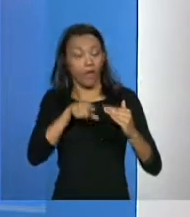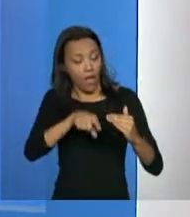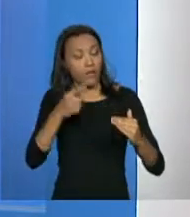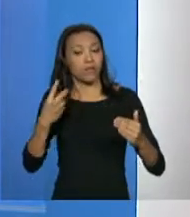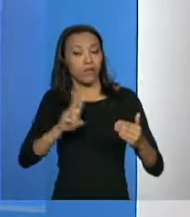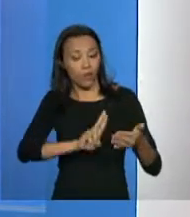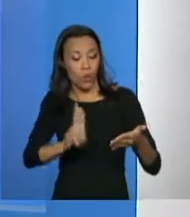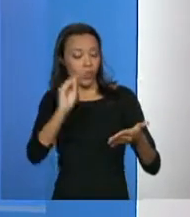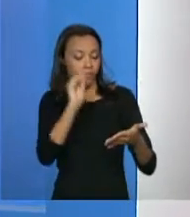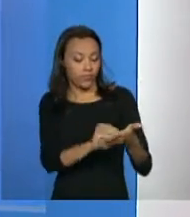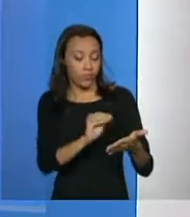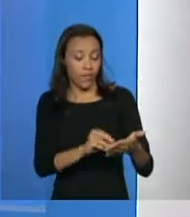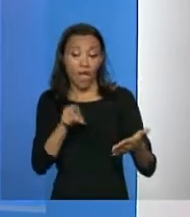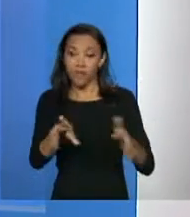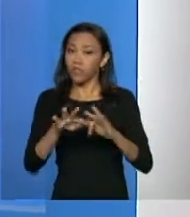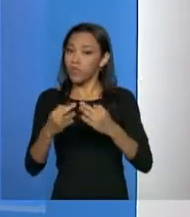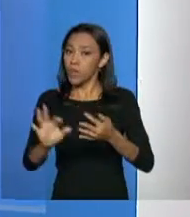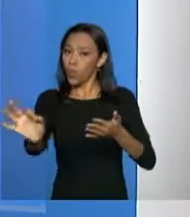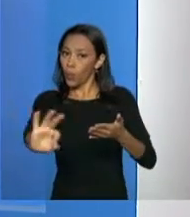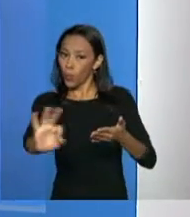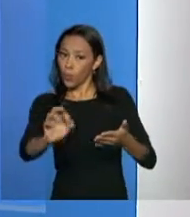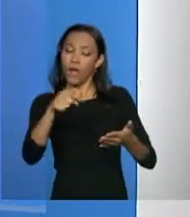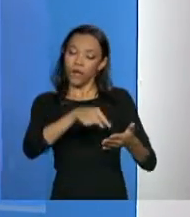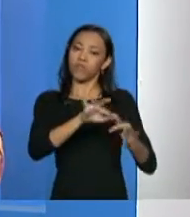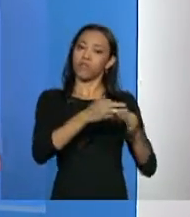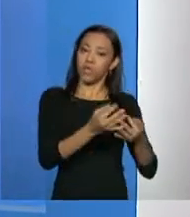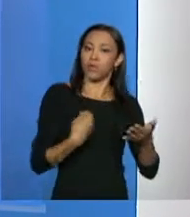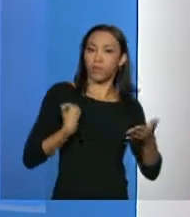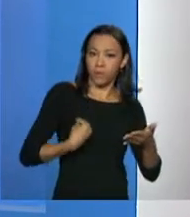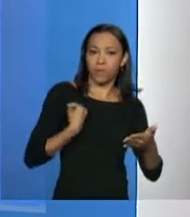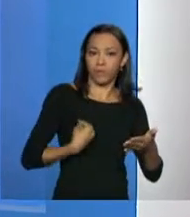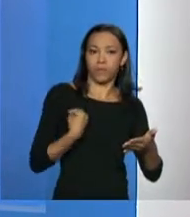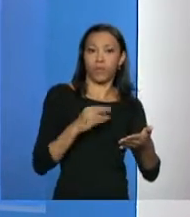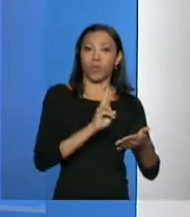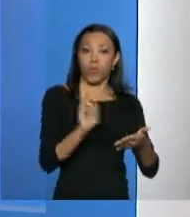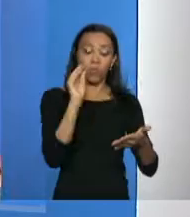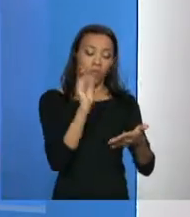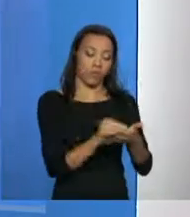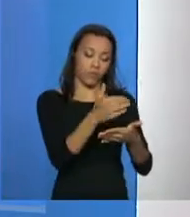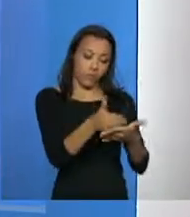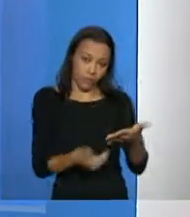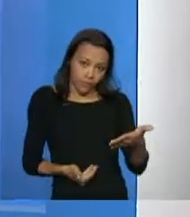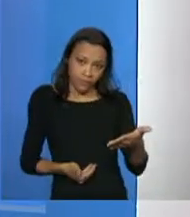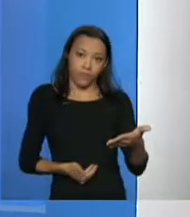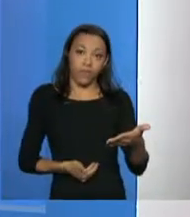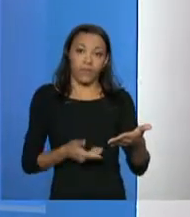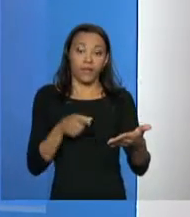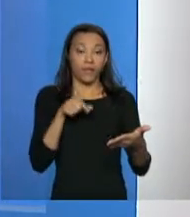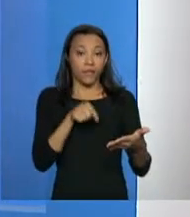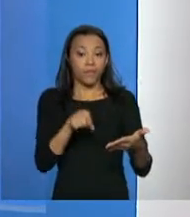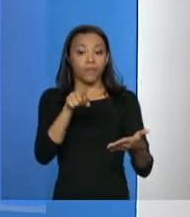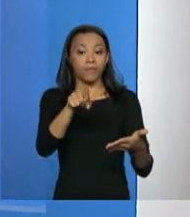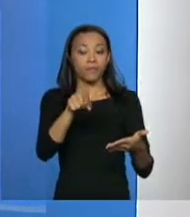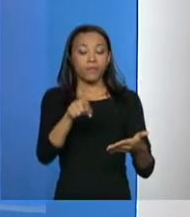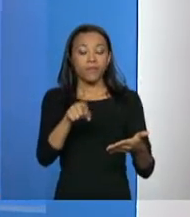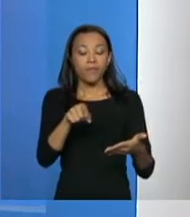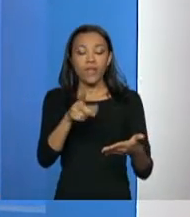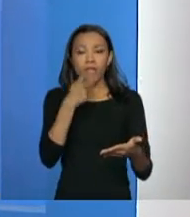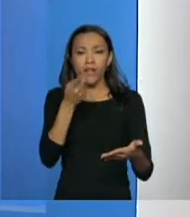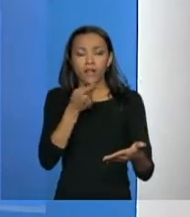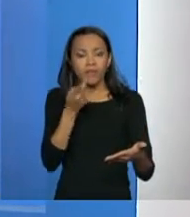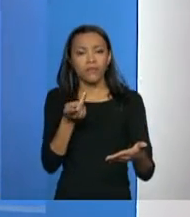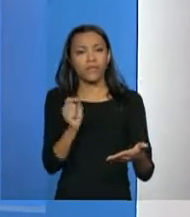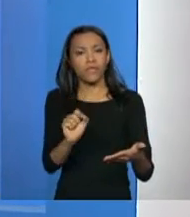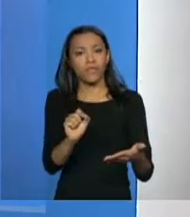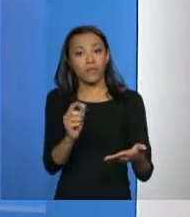essas aqui não estão. Isso para nós é maravilhoso para a assistência social, porque significa que a gente deixou de cadastrar algumas famílias, né? Num dado